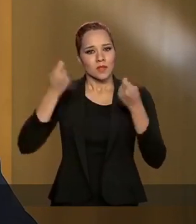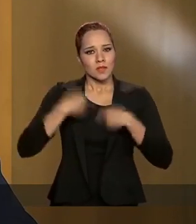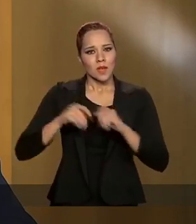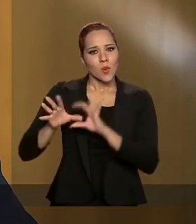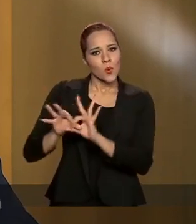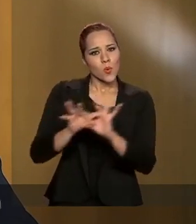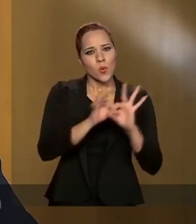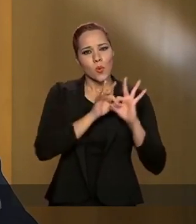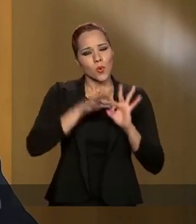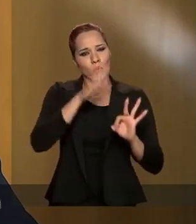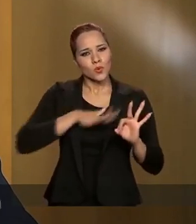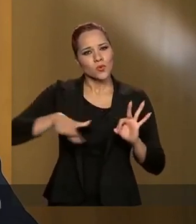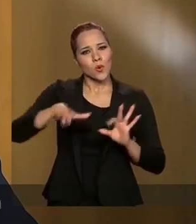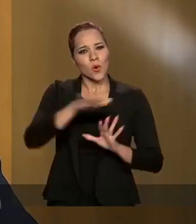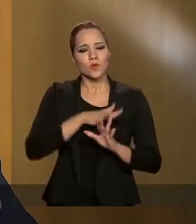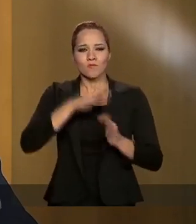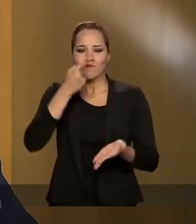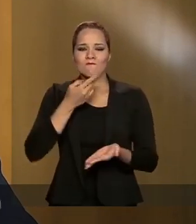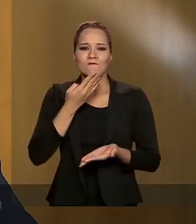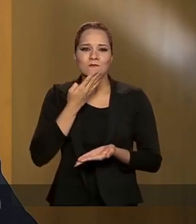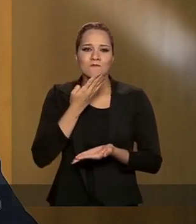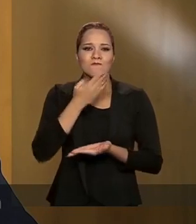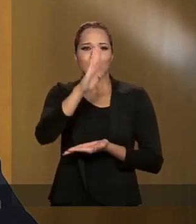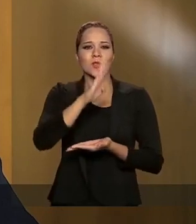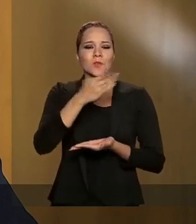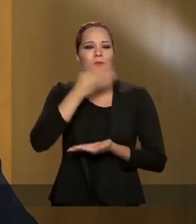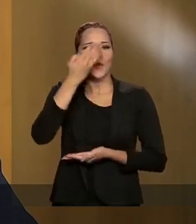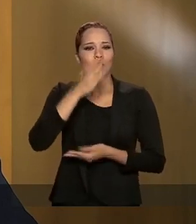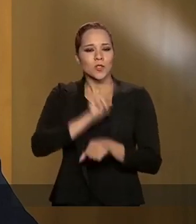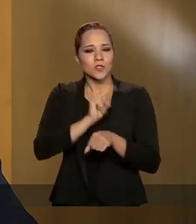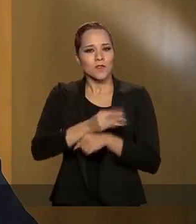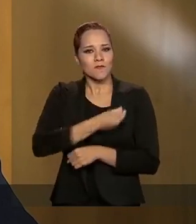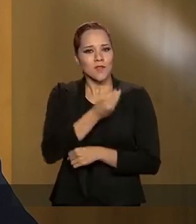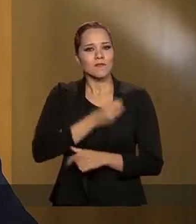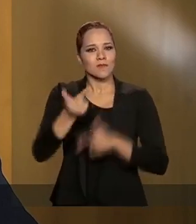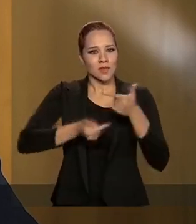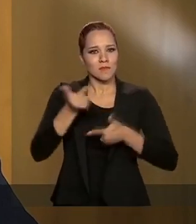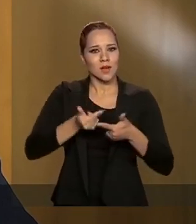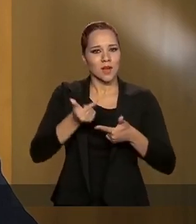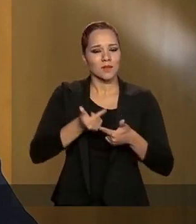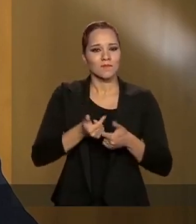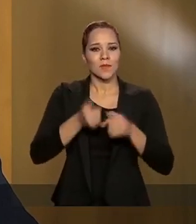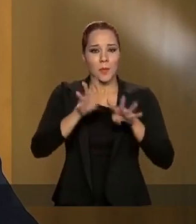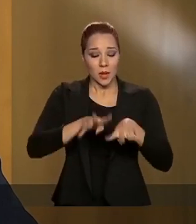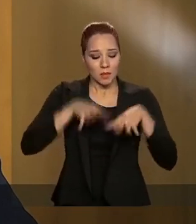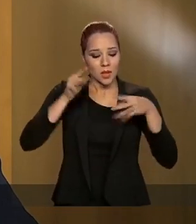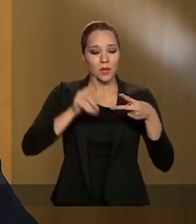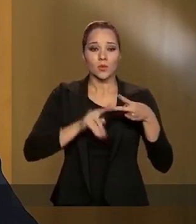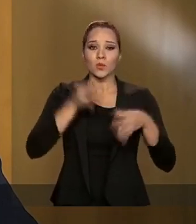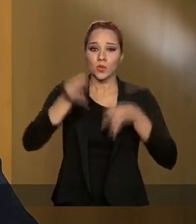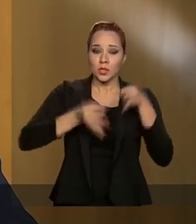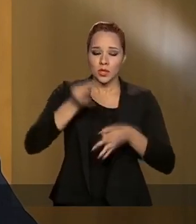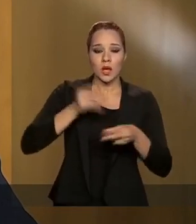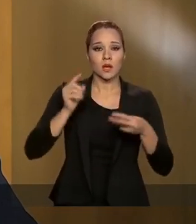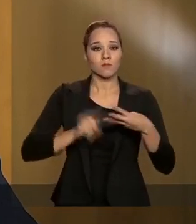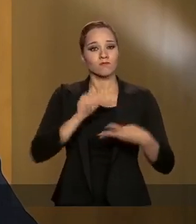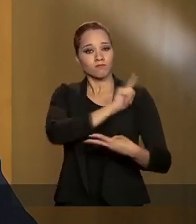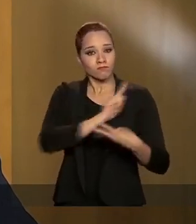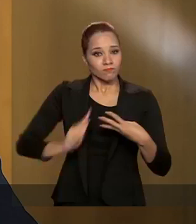união de todos num grande pacto pela preservação da vida e dos empregos. Parlamento, Judiciário,